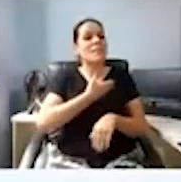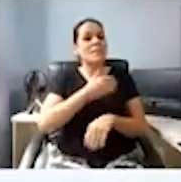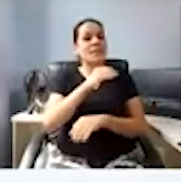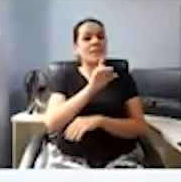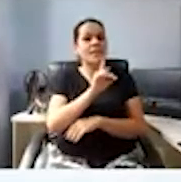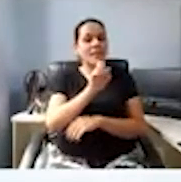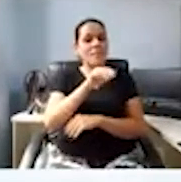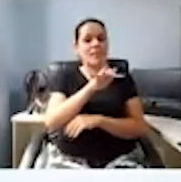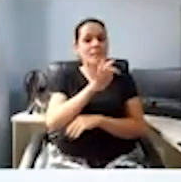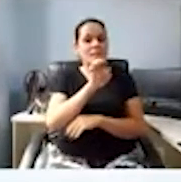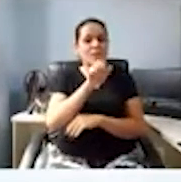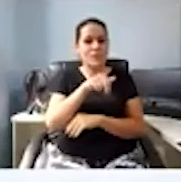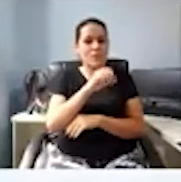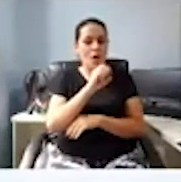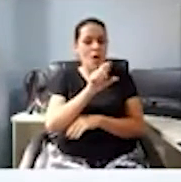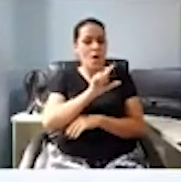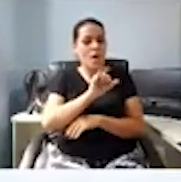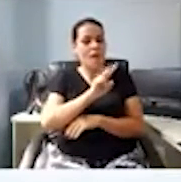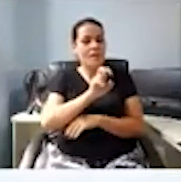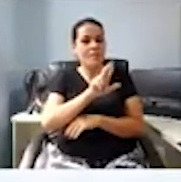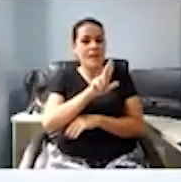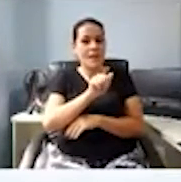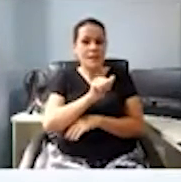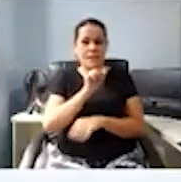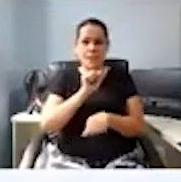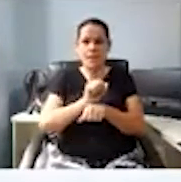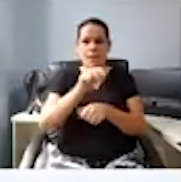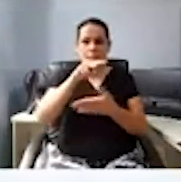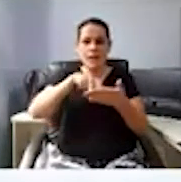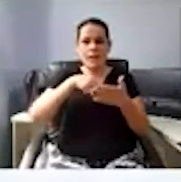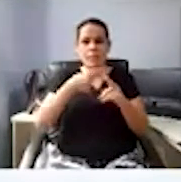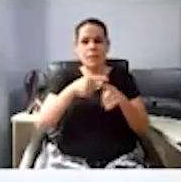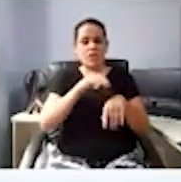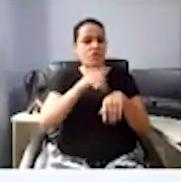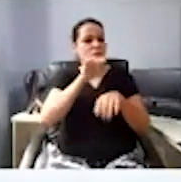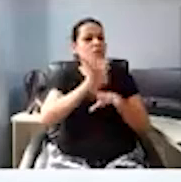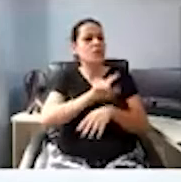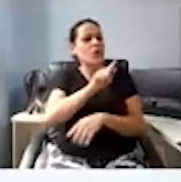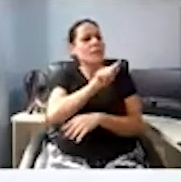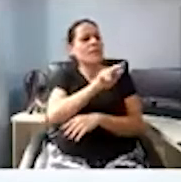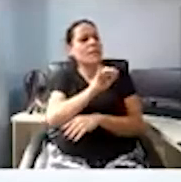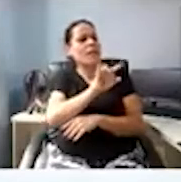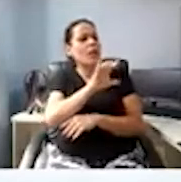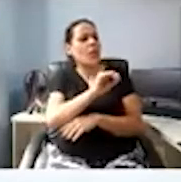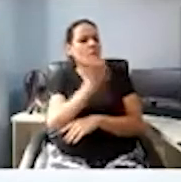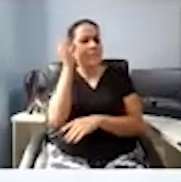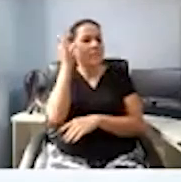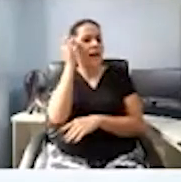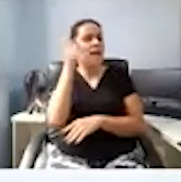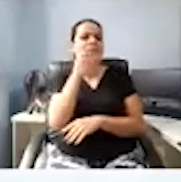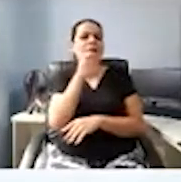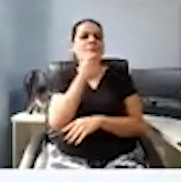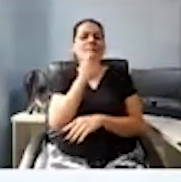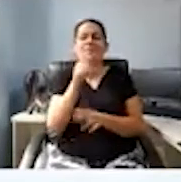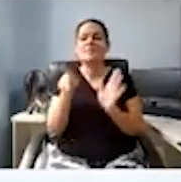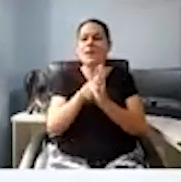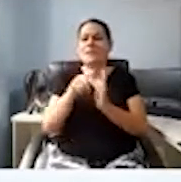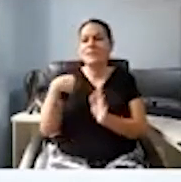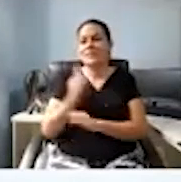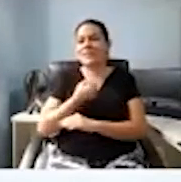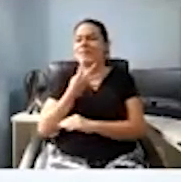Nogueira de Oliveira. Tem que parar para ler, porque a gente conhece muito ele como grilo. Grilo é fácil, é assim que ele é conhecido.